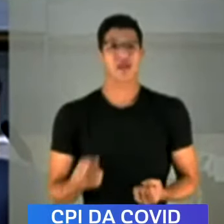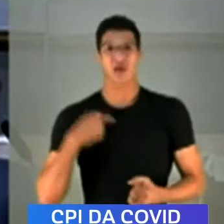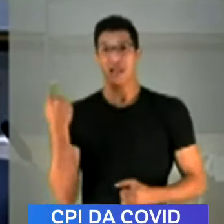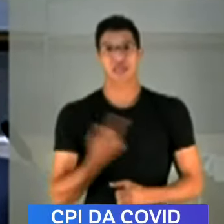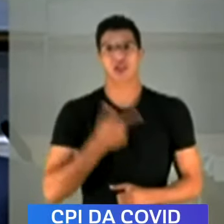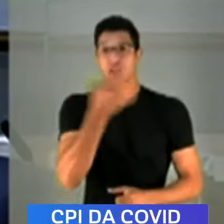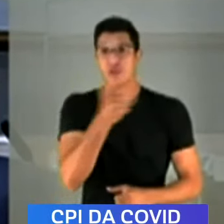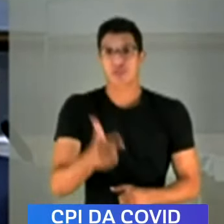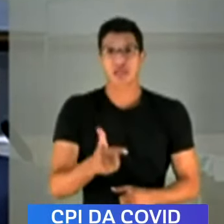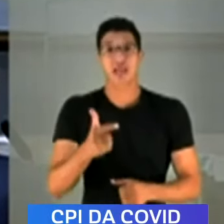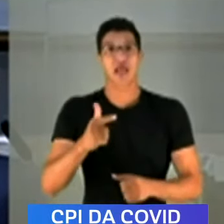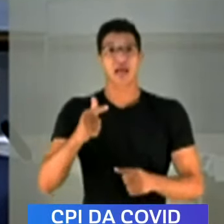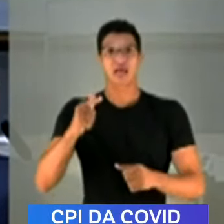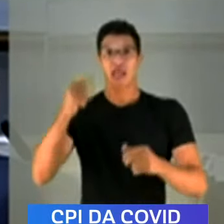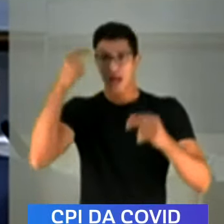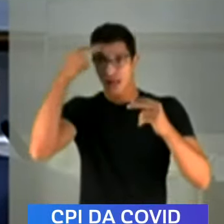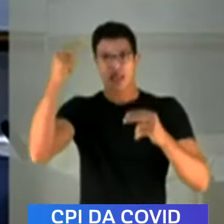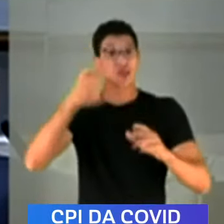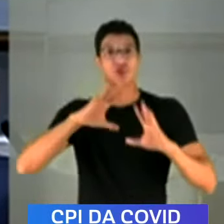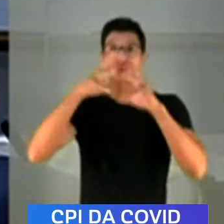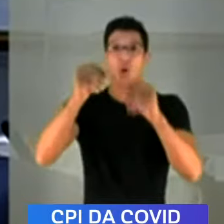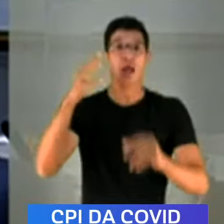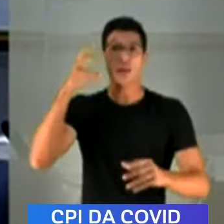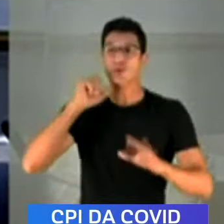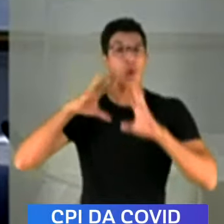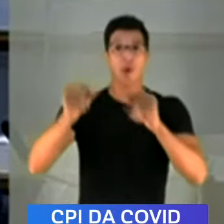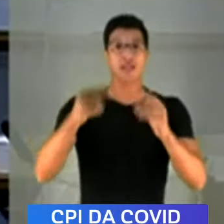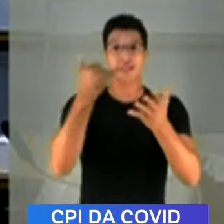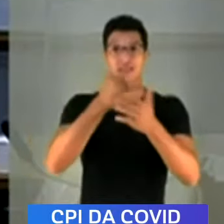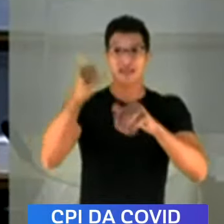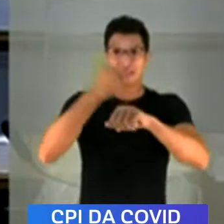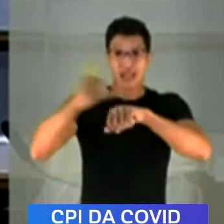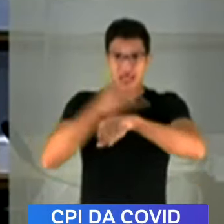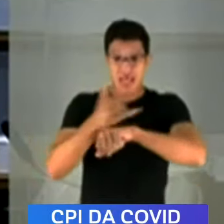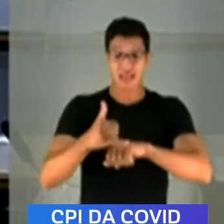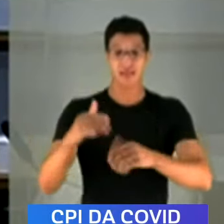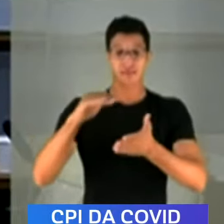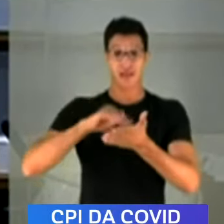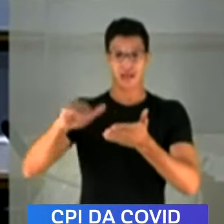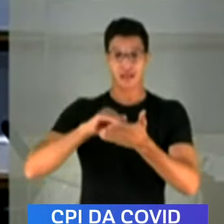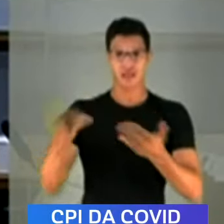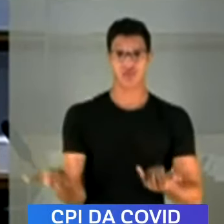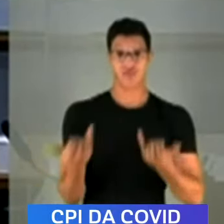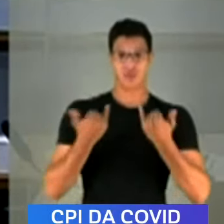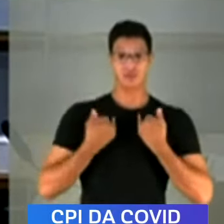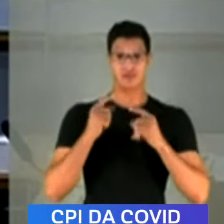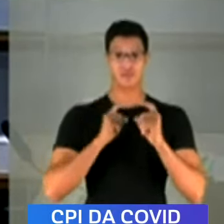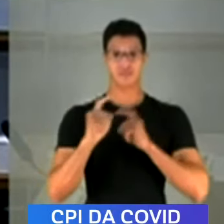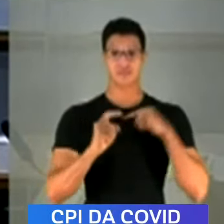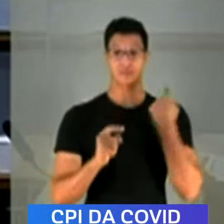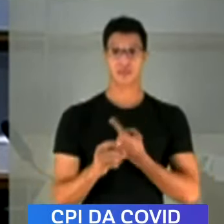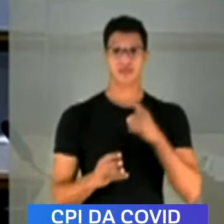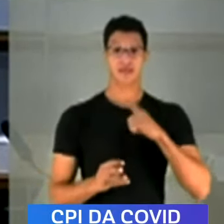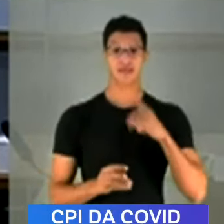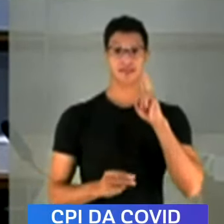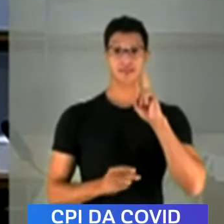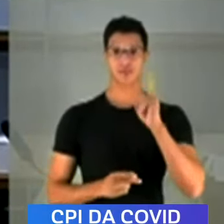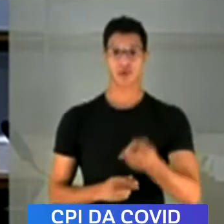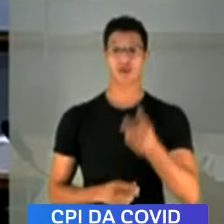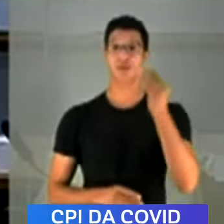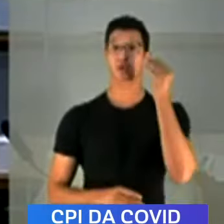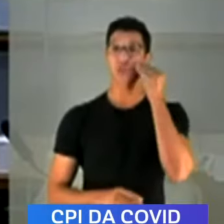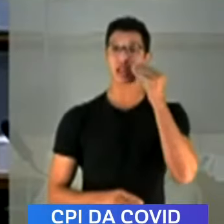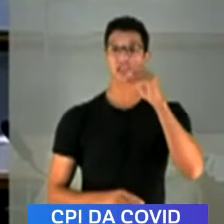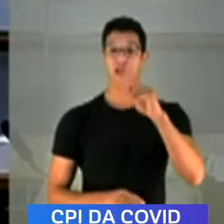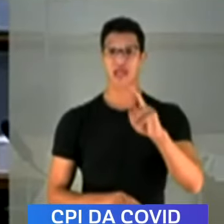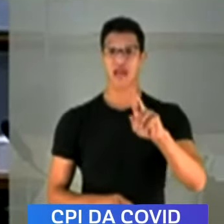a gente não tenha adoção de todas as medidas. A secretaria nos informou, numa das reuniões, que nós tínhamos 2 mil testes